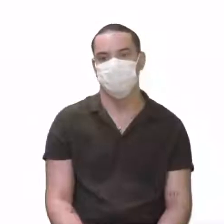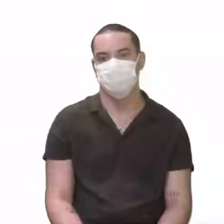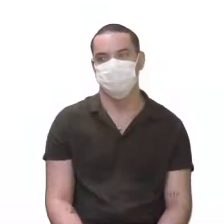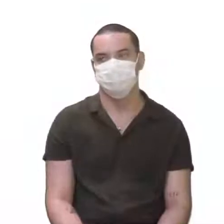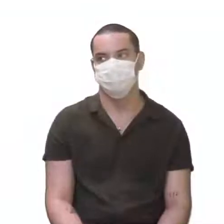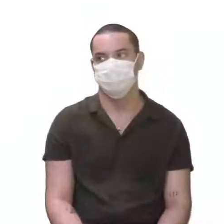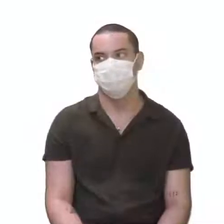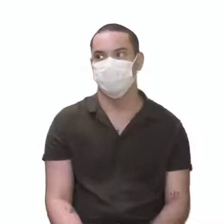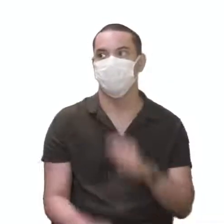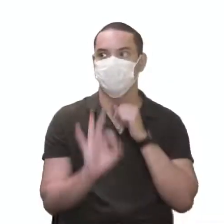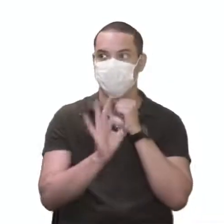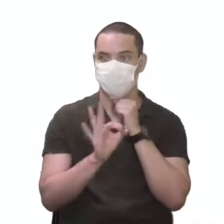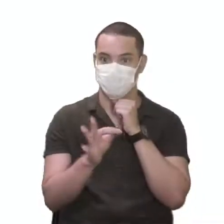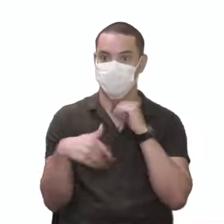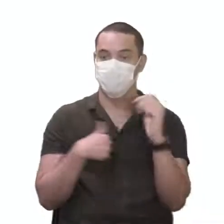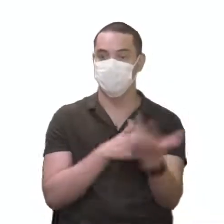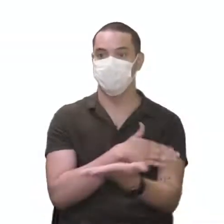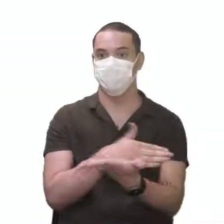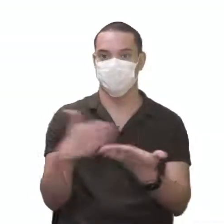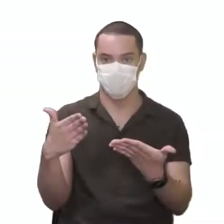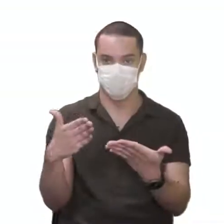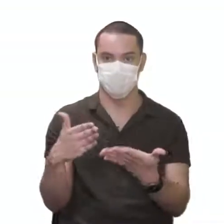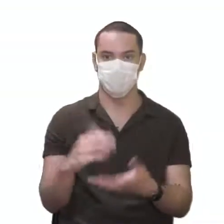Joga lá no quadro. Vamos lá, então.